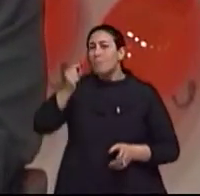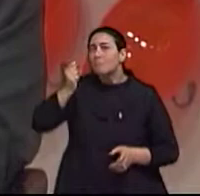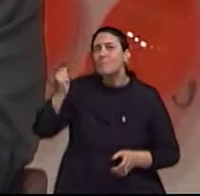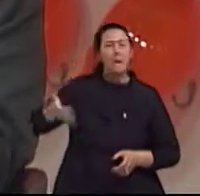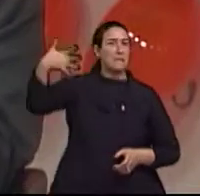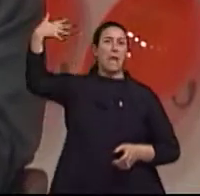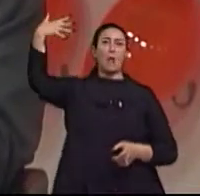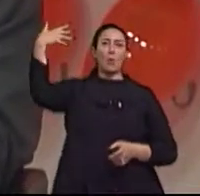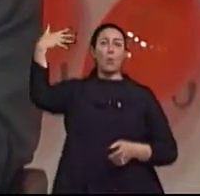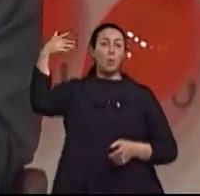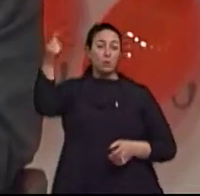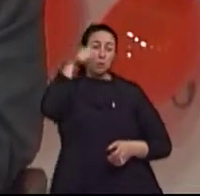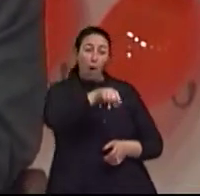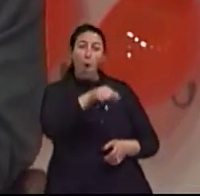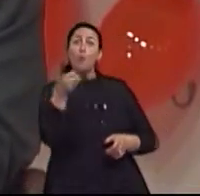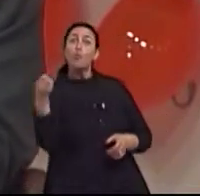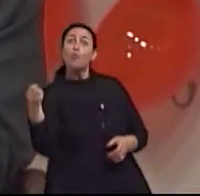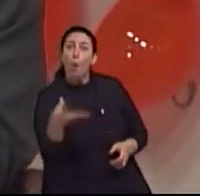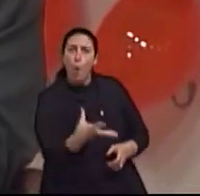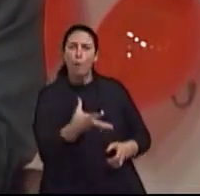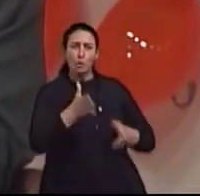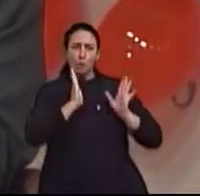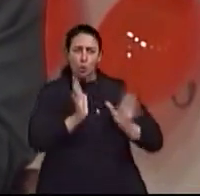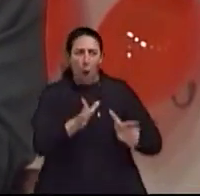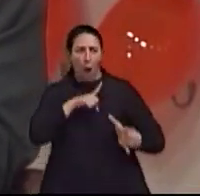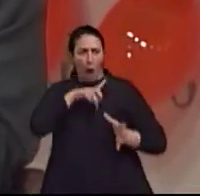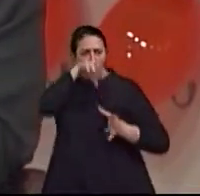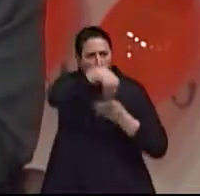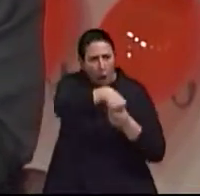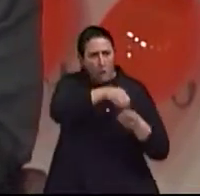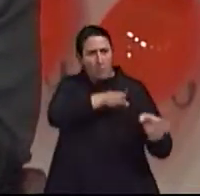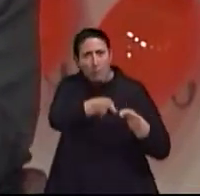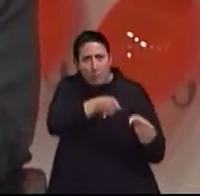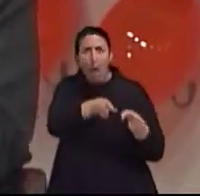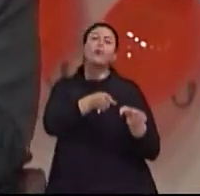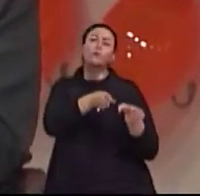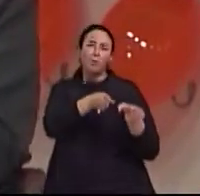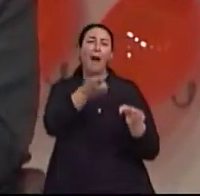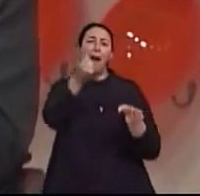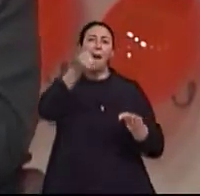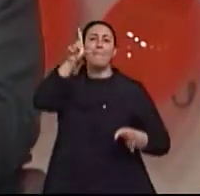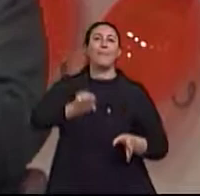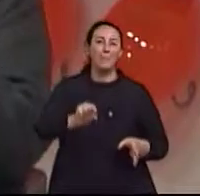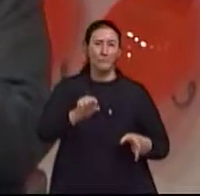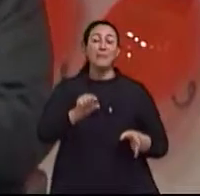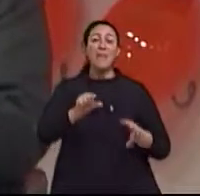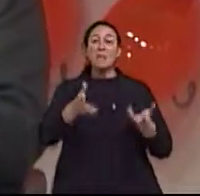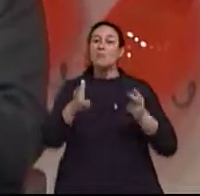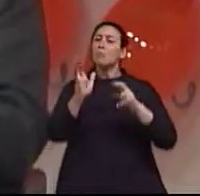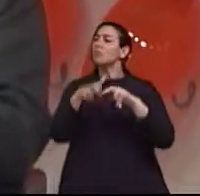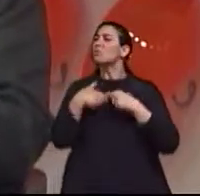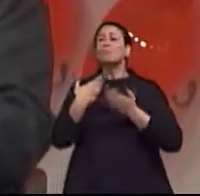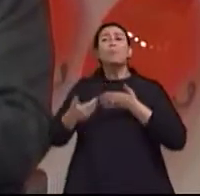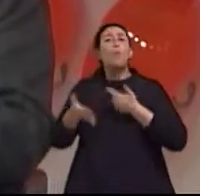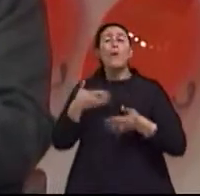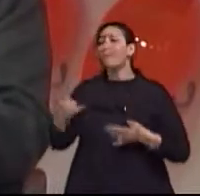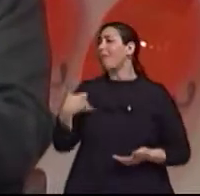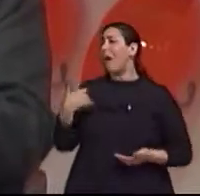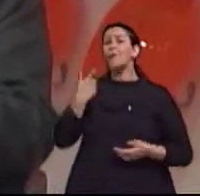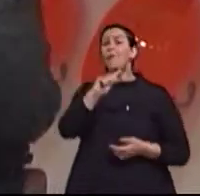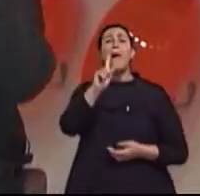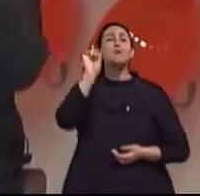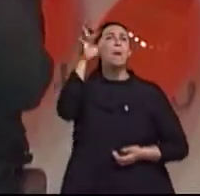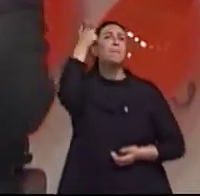acessibilidade como algo que qualifica o espaço, os móveis, os equipamentos e é bom para todo mundo, independente da idade ou da condição da